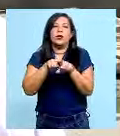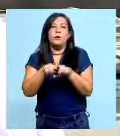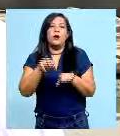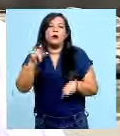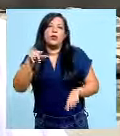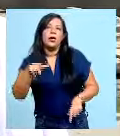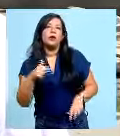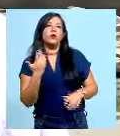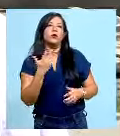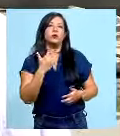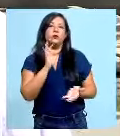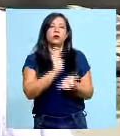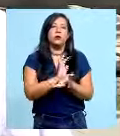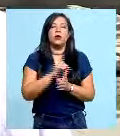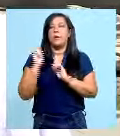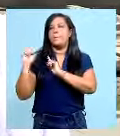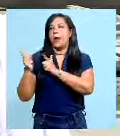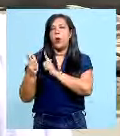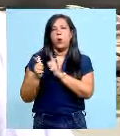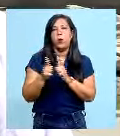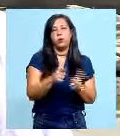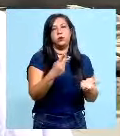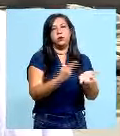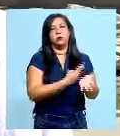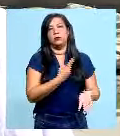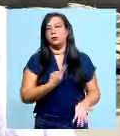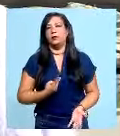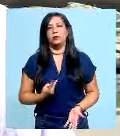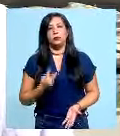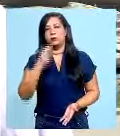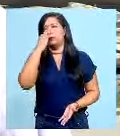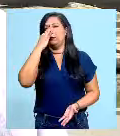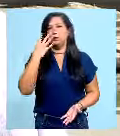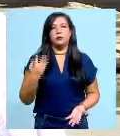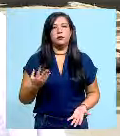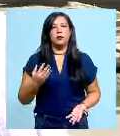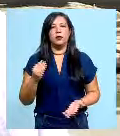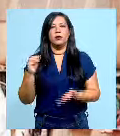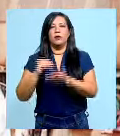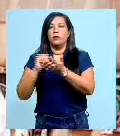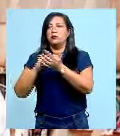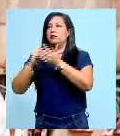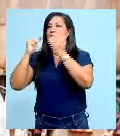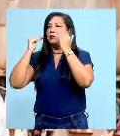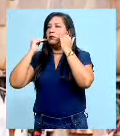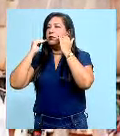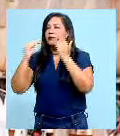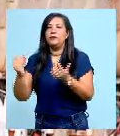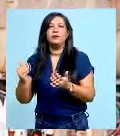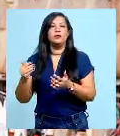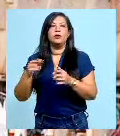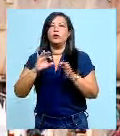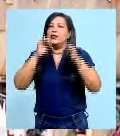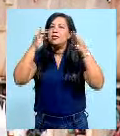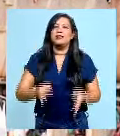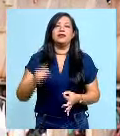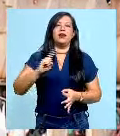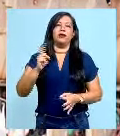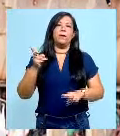mestiços, assassinados, injustamente, presos injustamente.